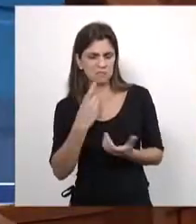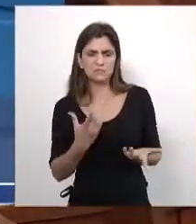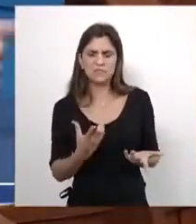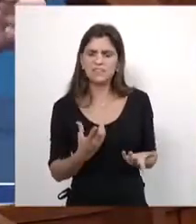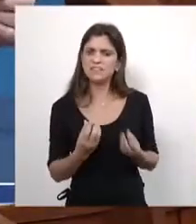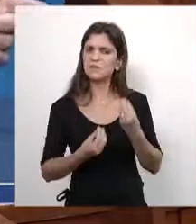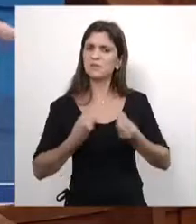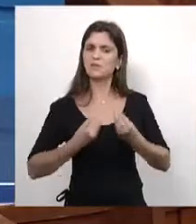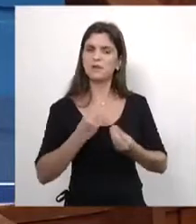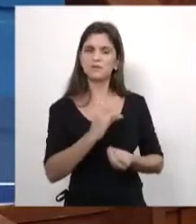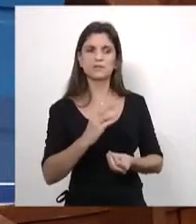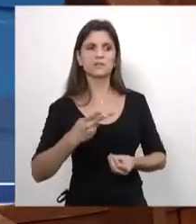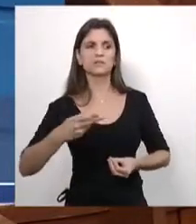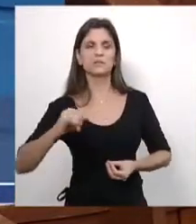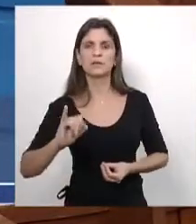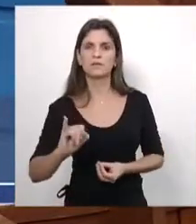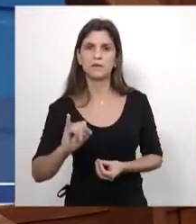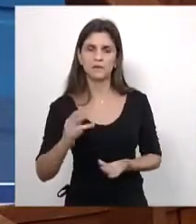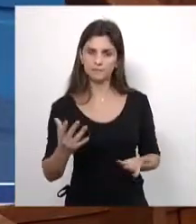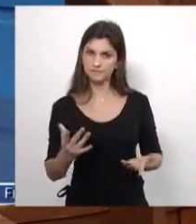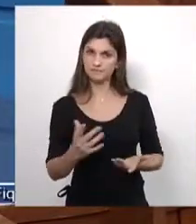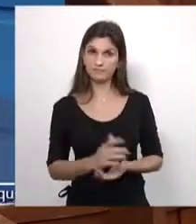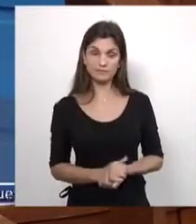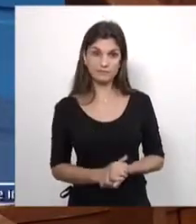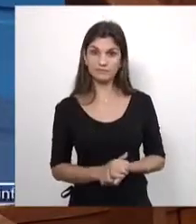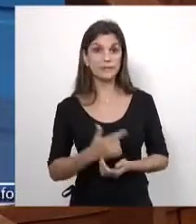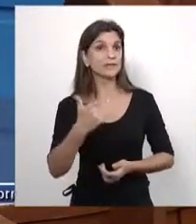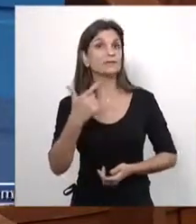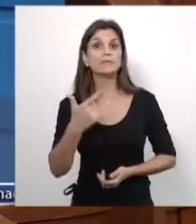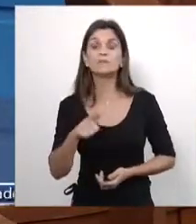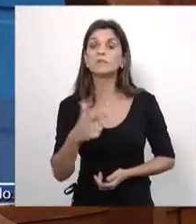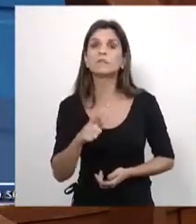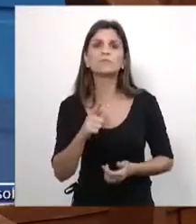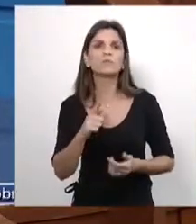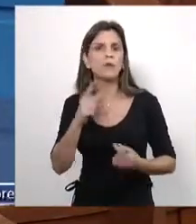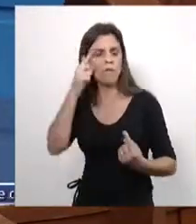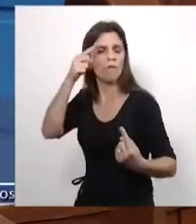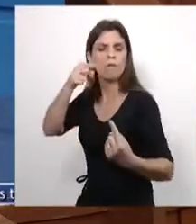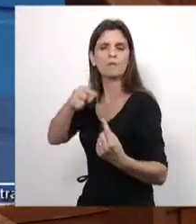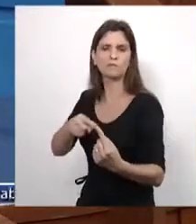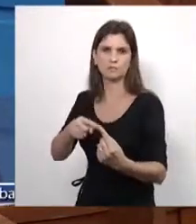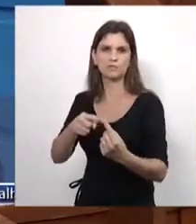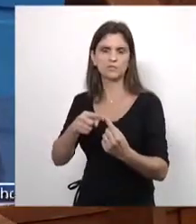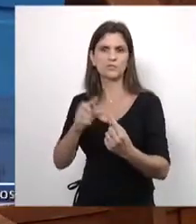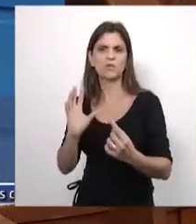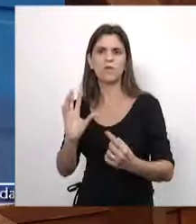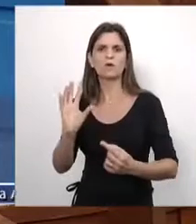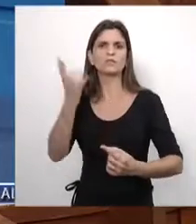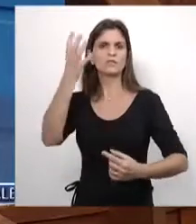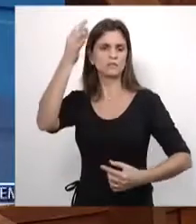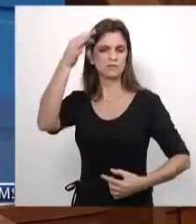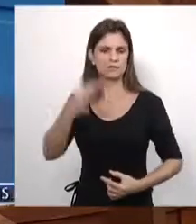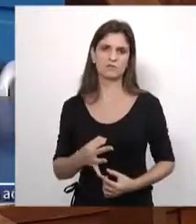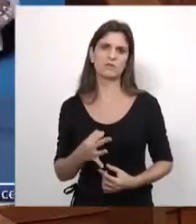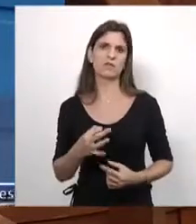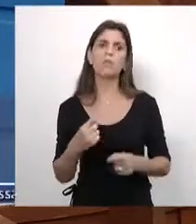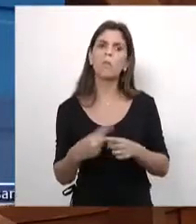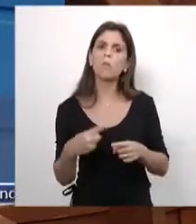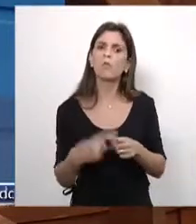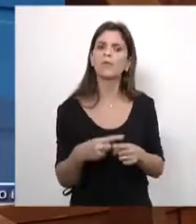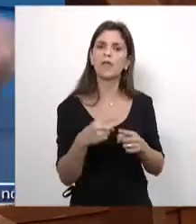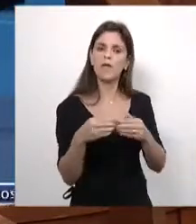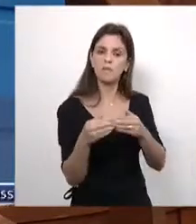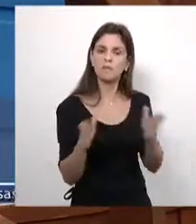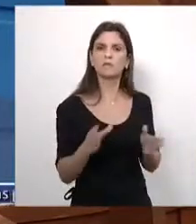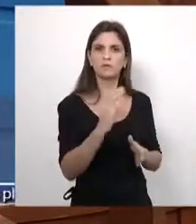itens que ele colocou no requerimento dele, ou seja, não tem um objetivo, não tem um fato concreto do que ele quer uma CPI. Eu